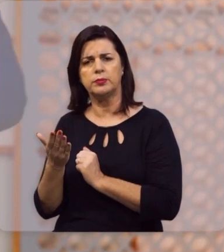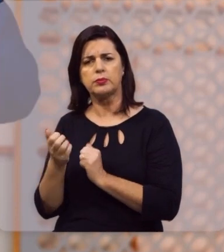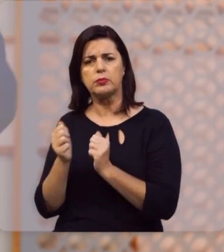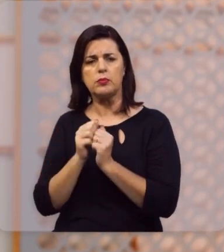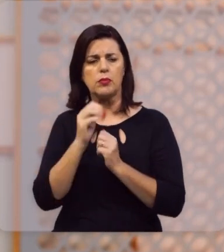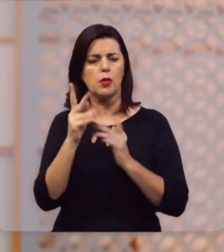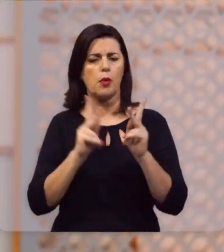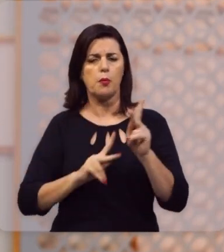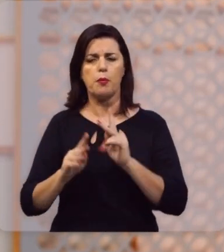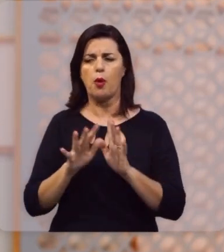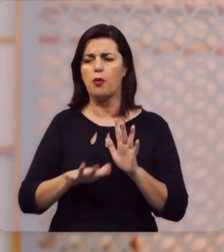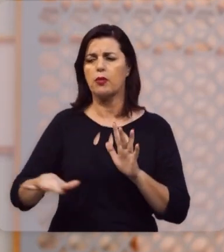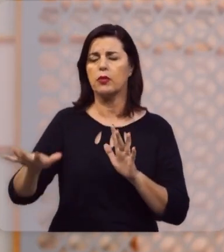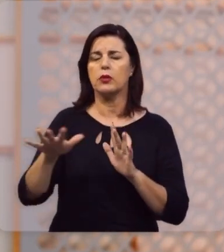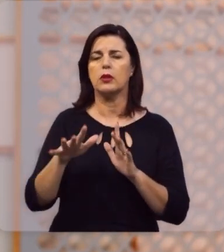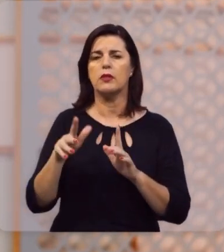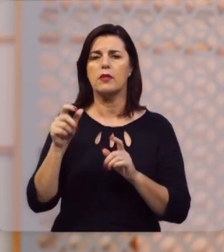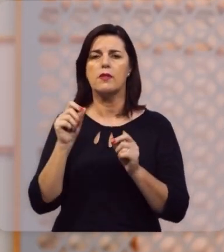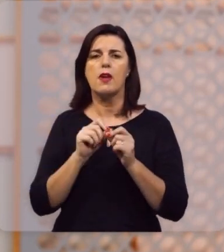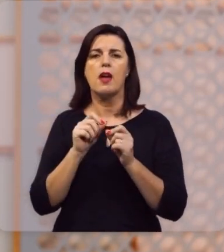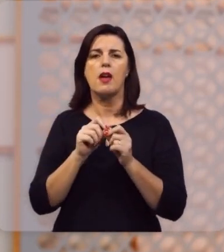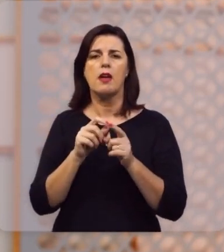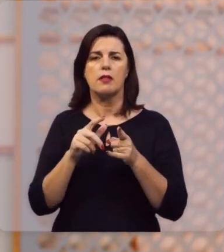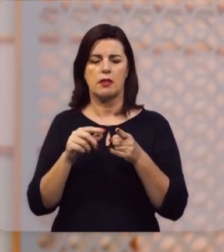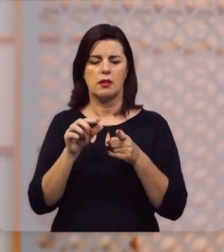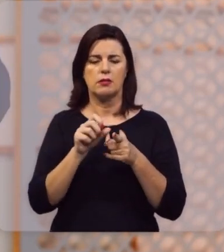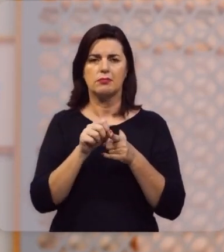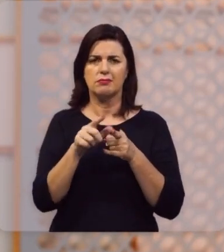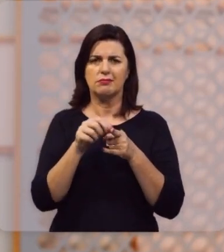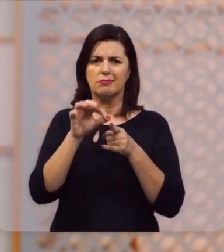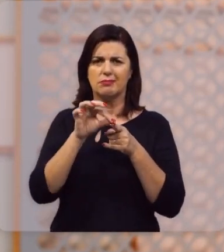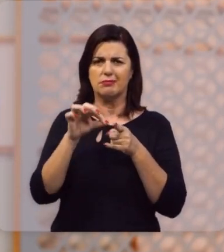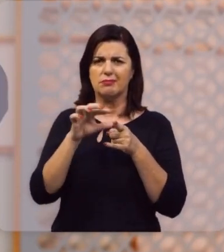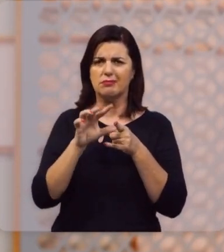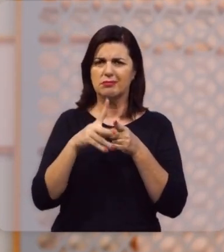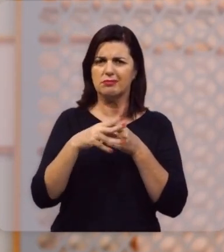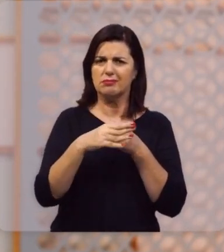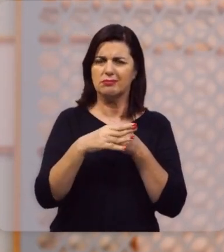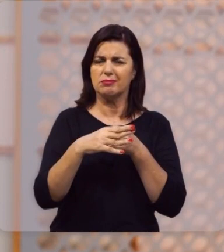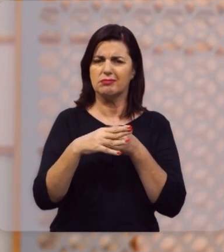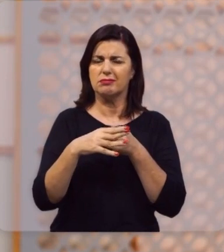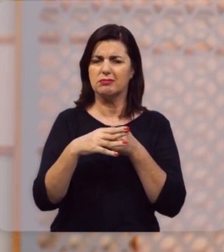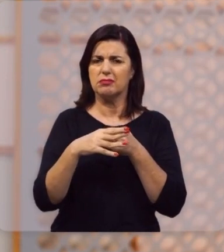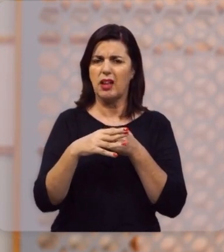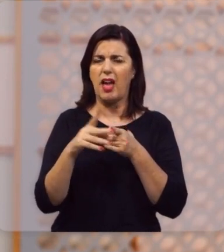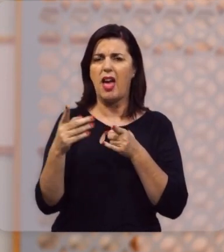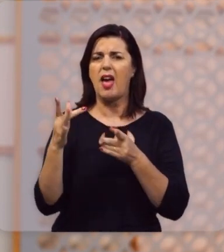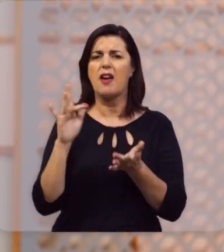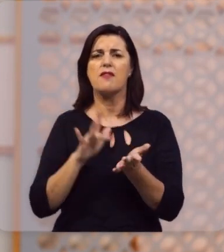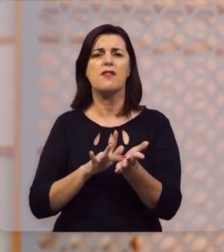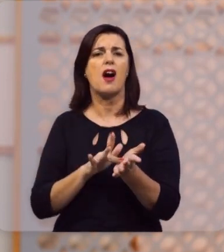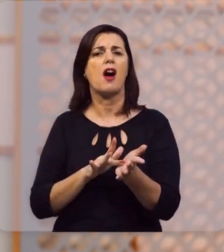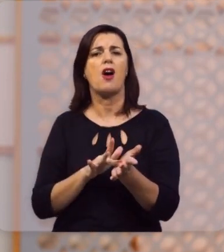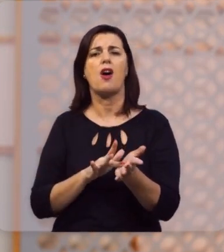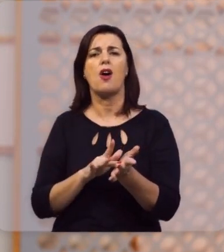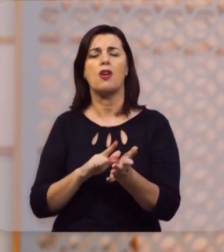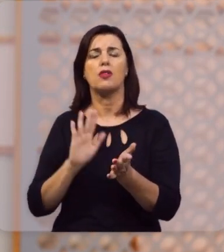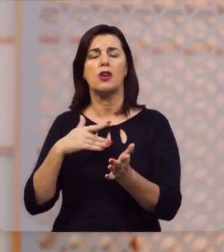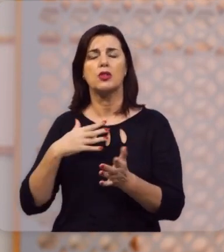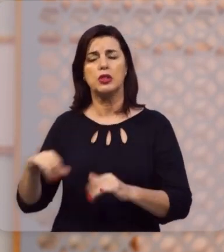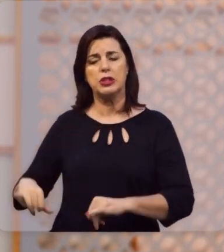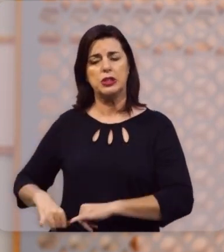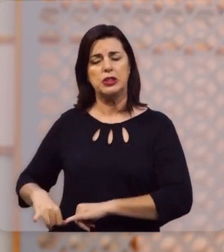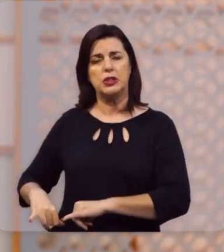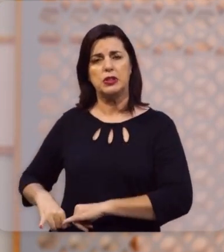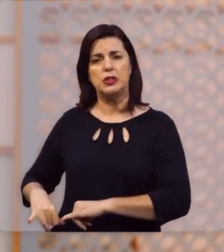juntamente com todo o seu povo, se circuncidasse. Aquilo era um engano, era uma trama. E quando eles estavam cindindo as